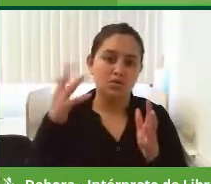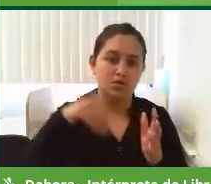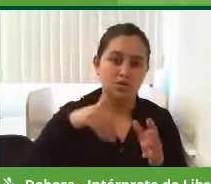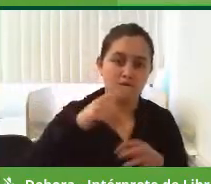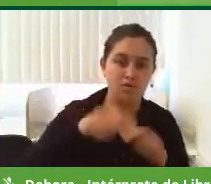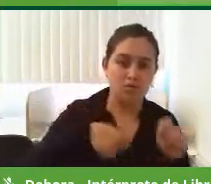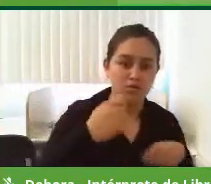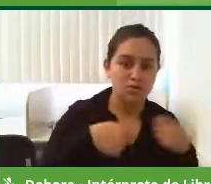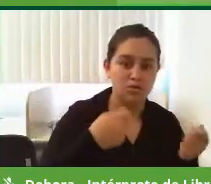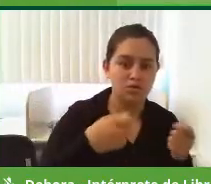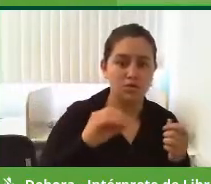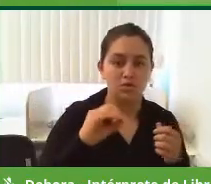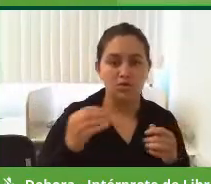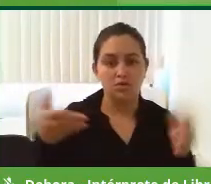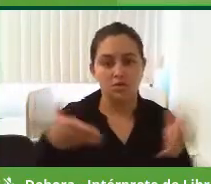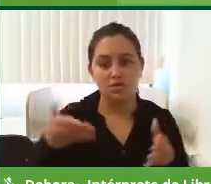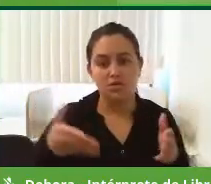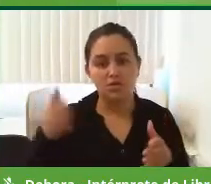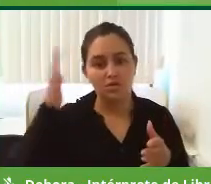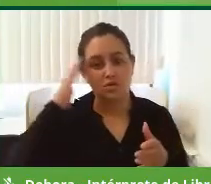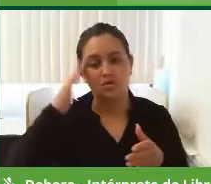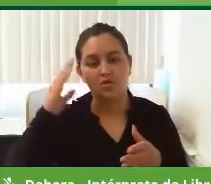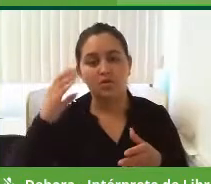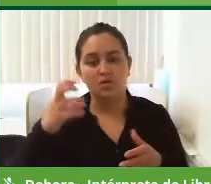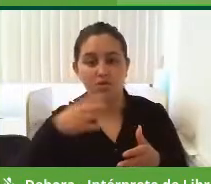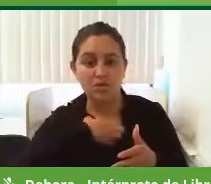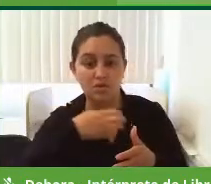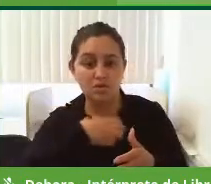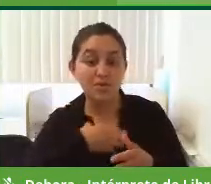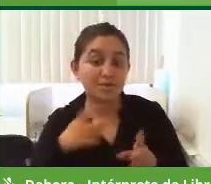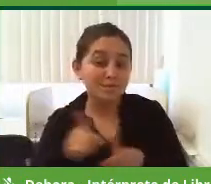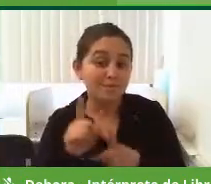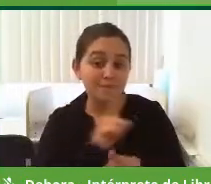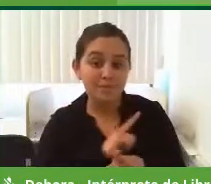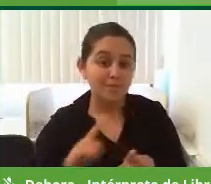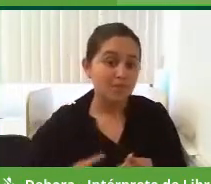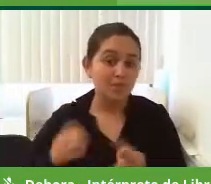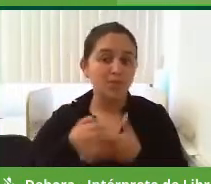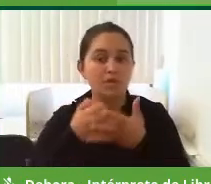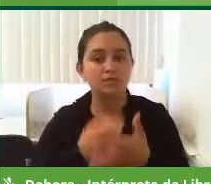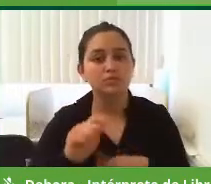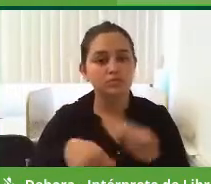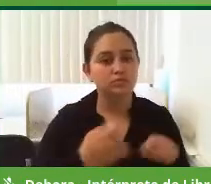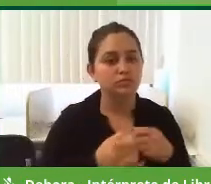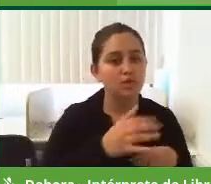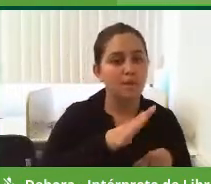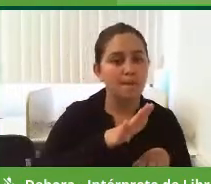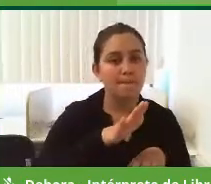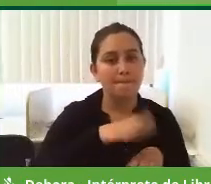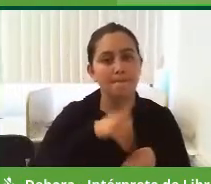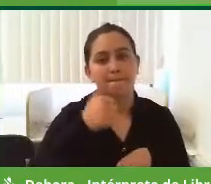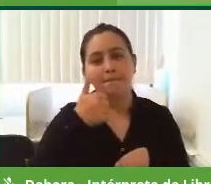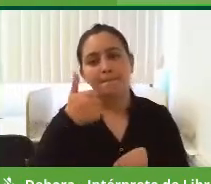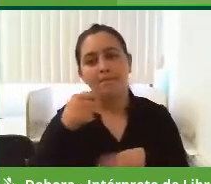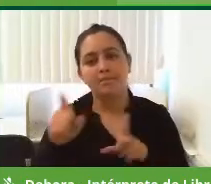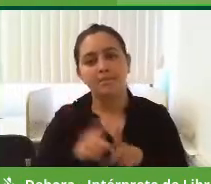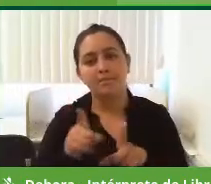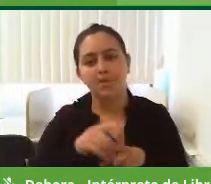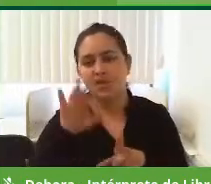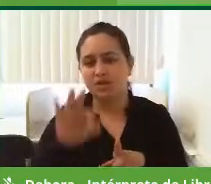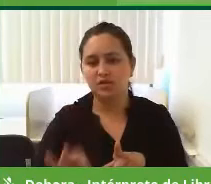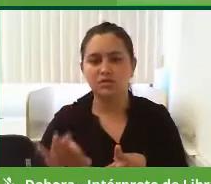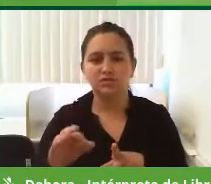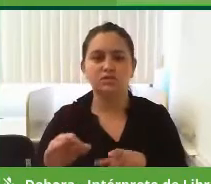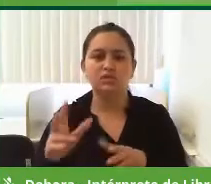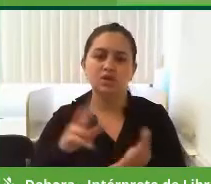administrar, aquele que já é de carreira. Ele se sente governo também e vai ajudar a administrar com muito mais democracia e tenho certeza que com